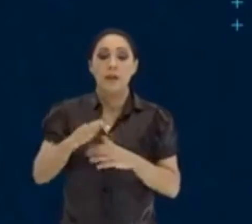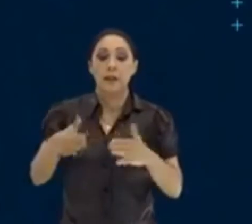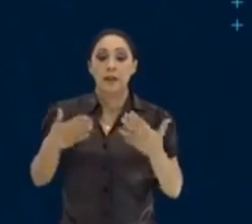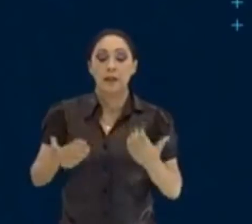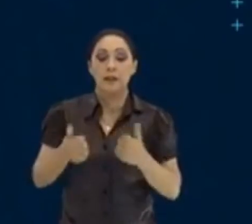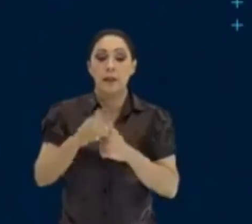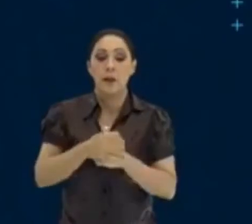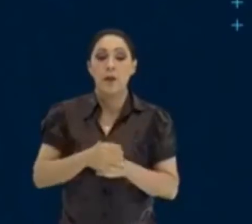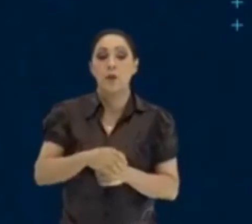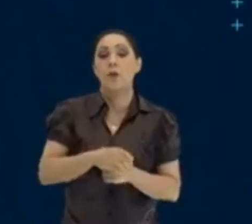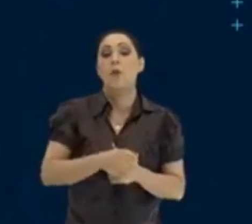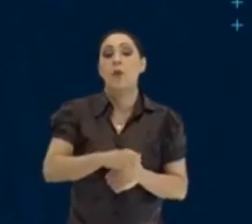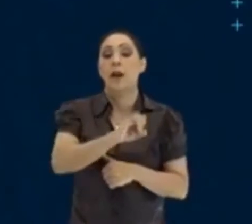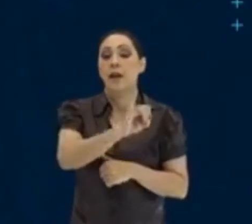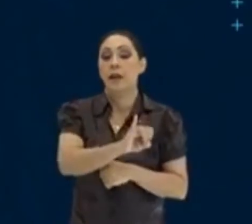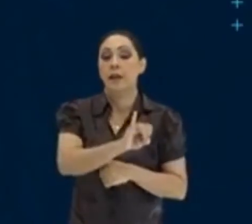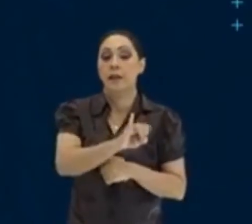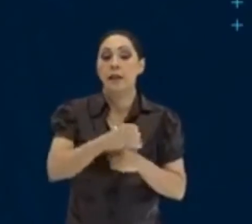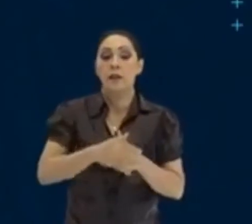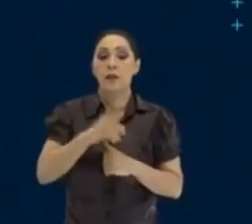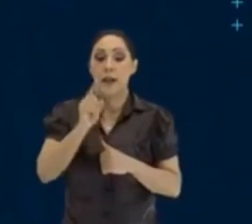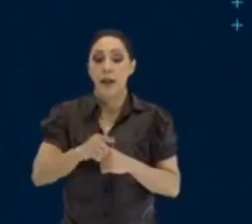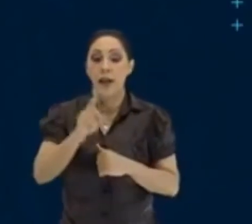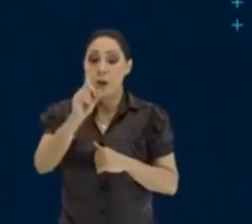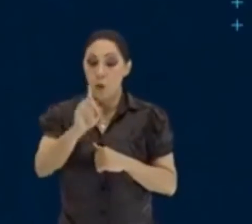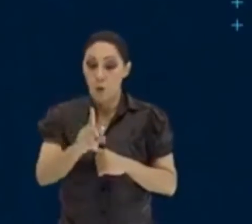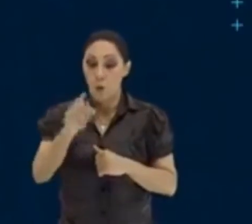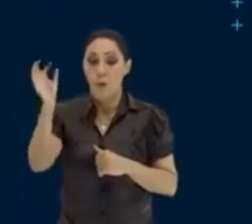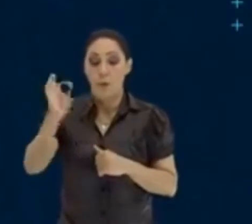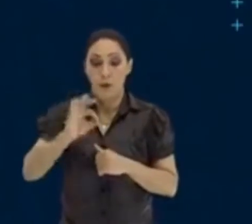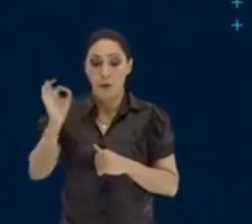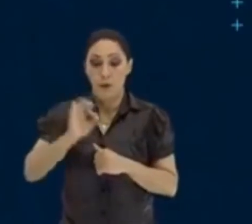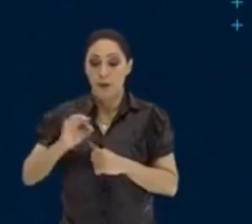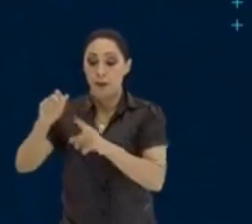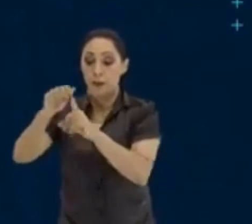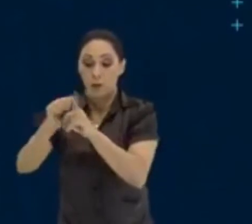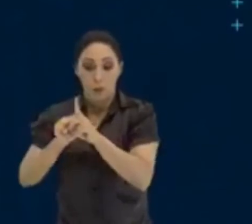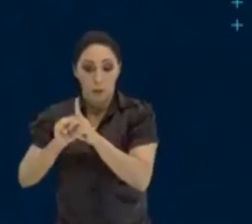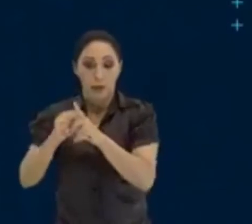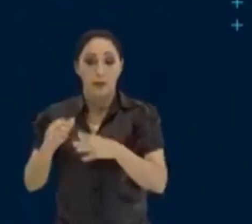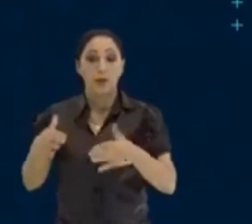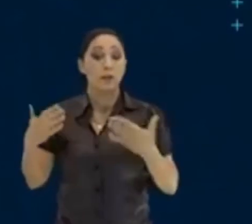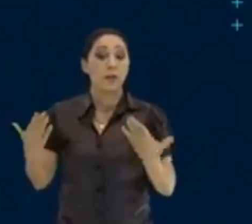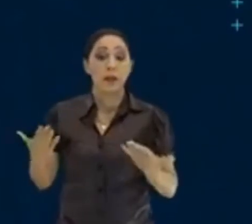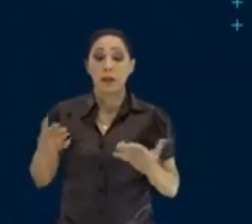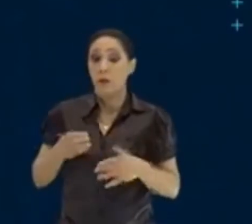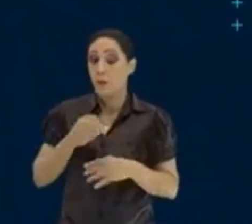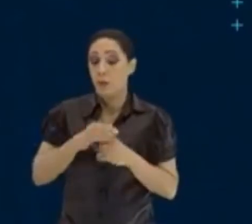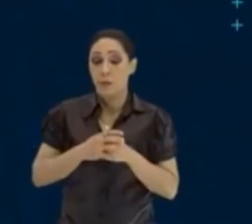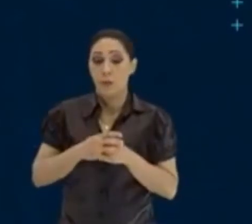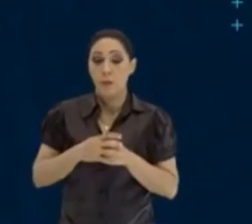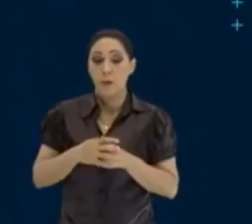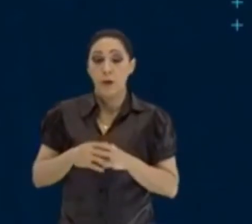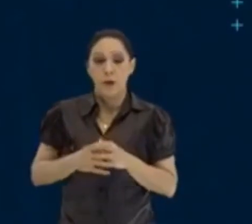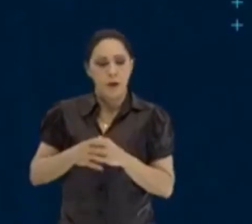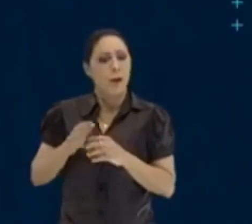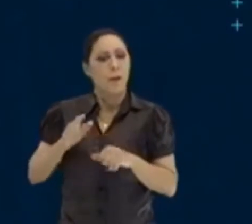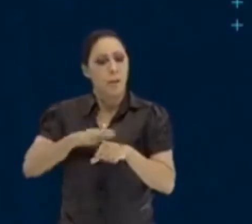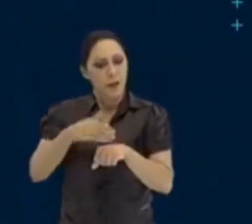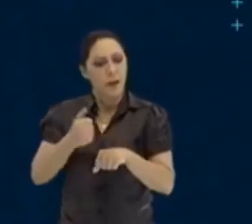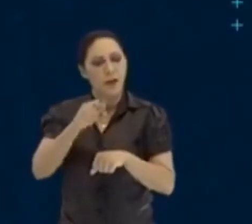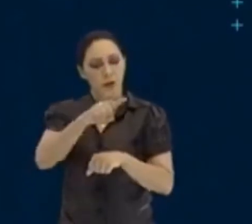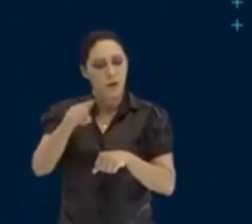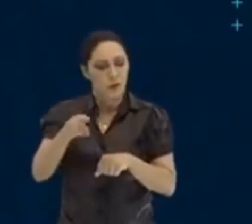1% ao mês. Direto, gente. Direto. E aí, pronto, gente. Te demorou um pouquinho aqui, mas tu já